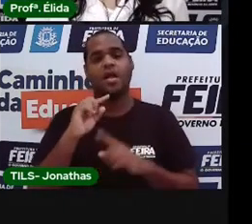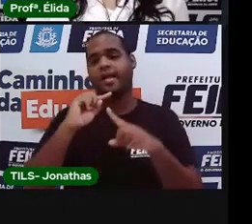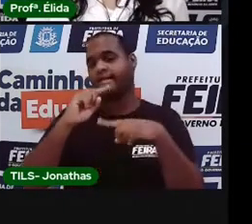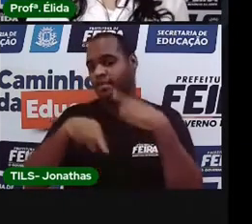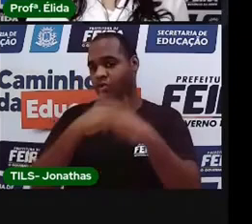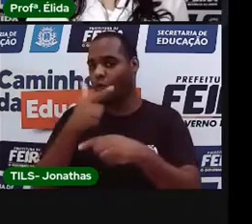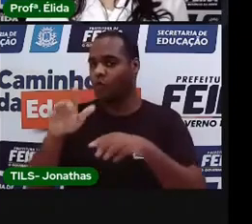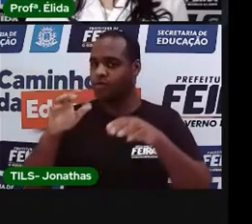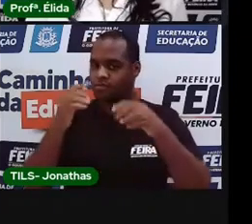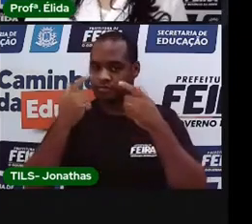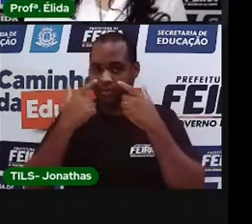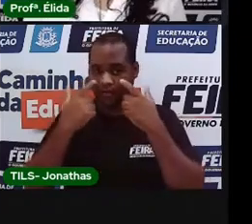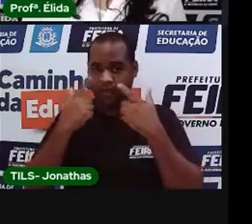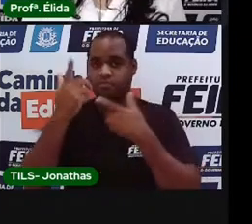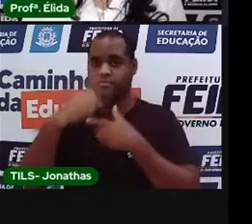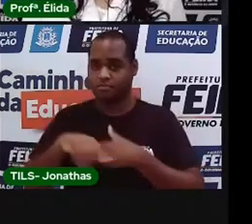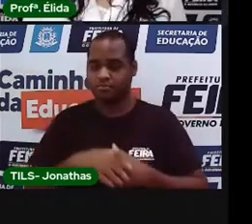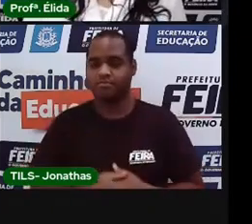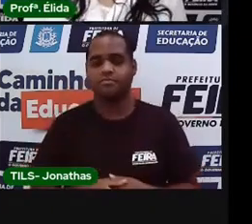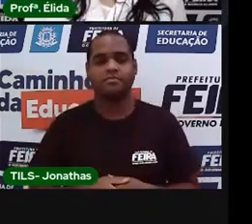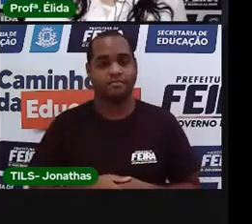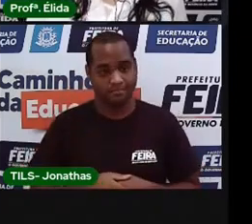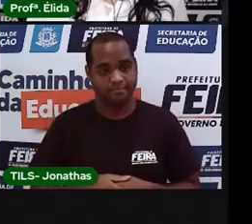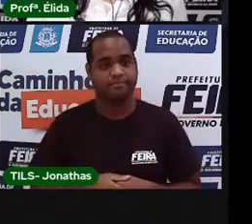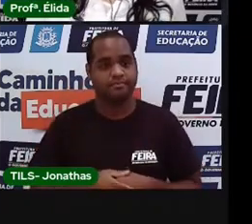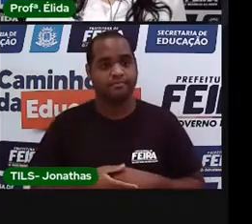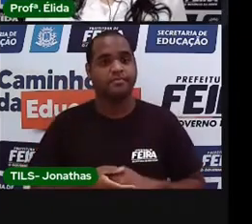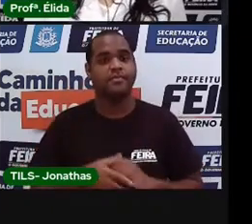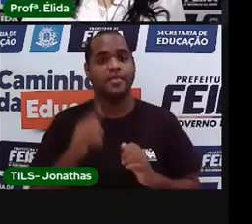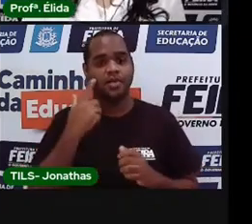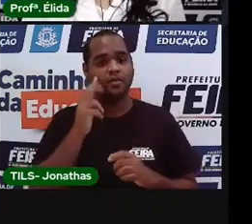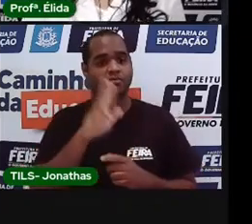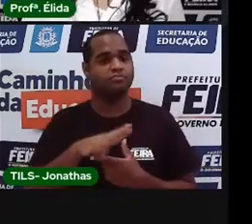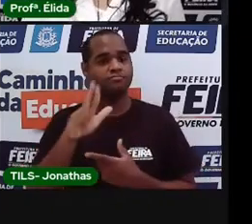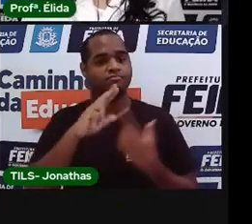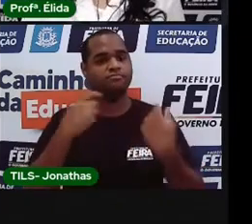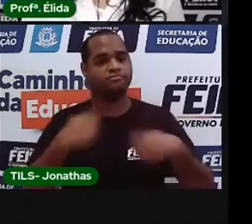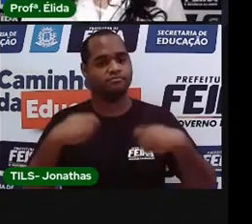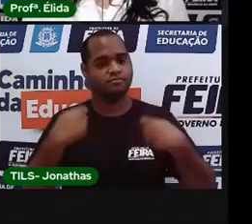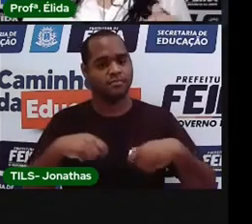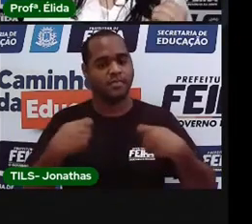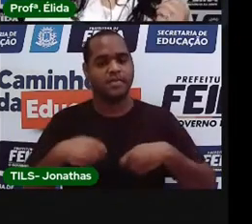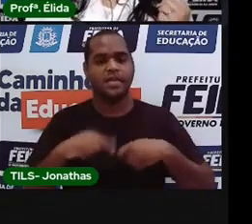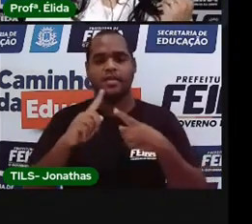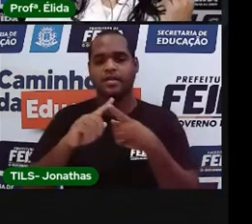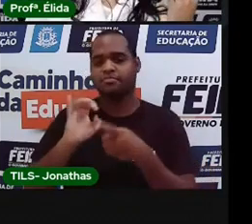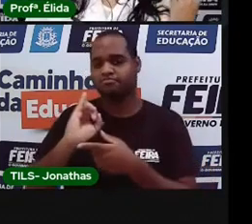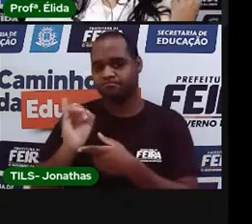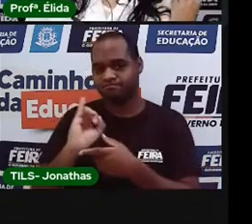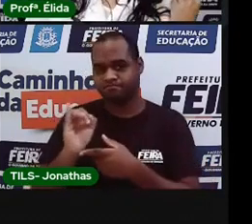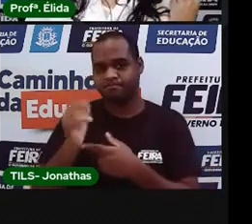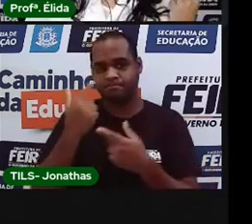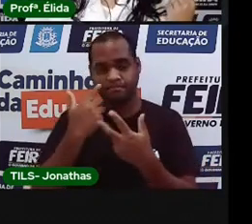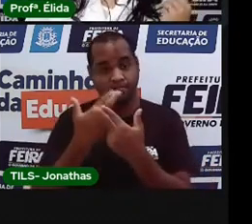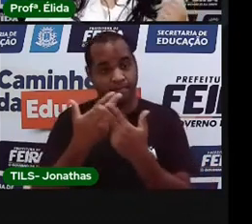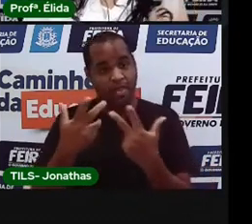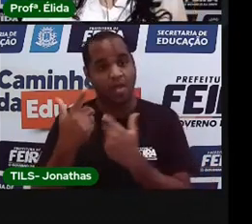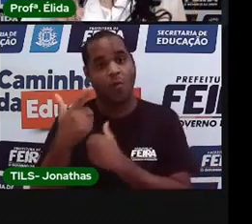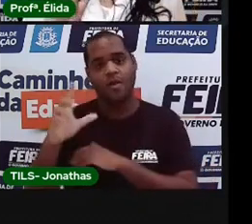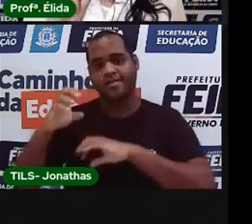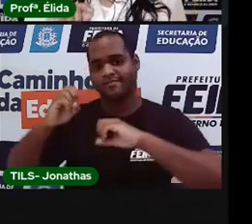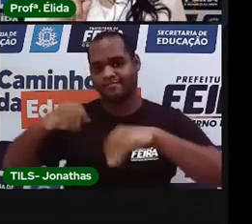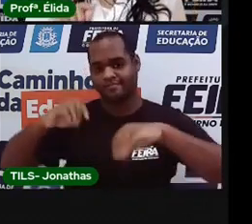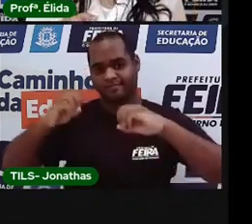da revisão. Para isso, Utilize a atividade impressa feita na aula anterior.